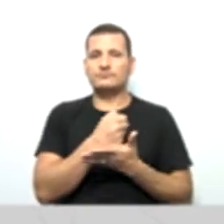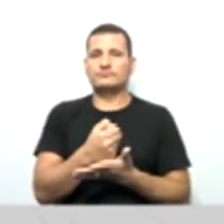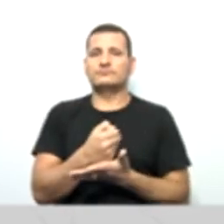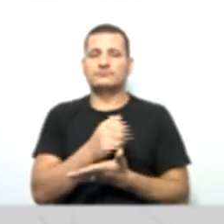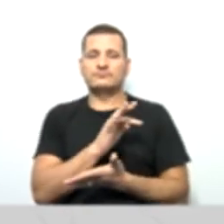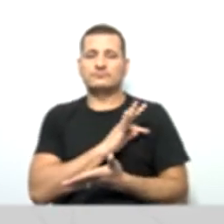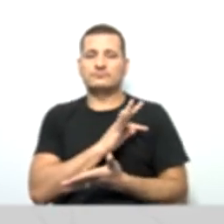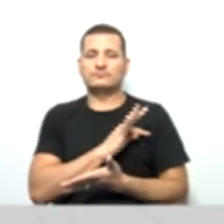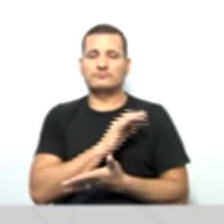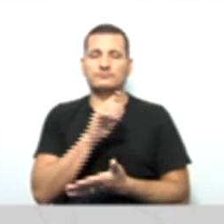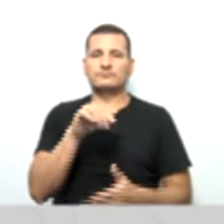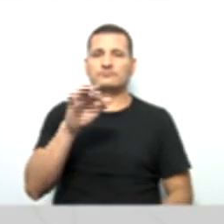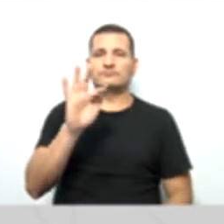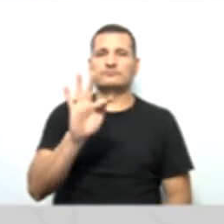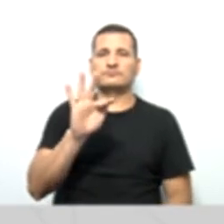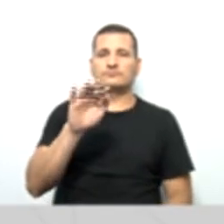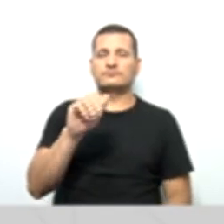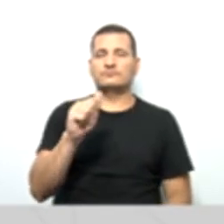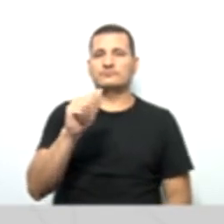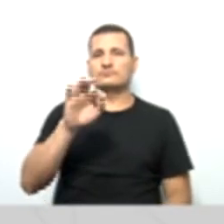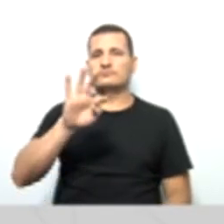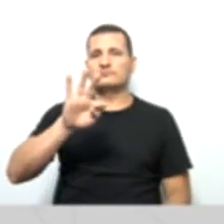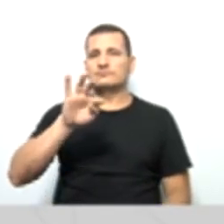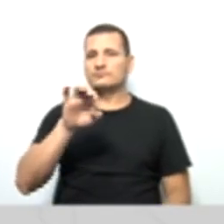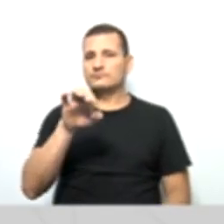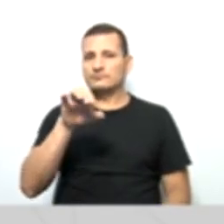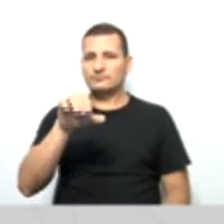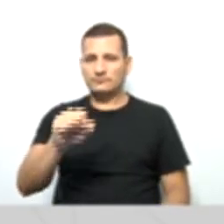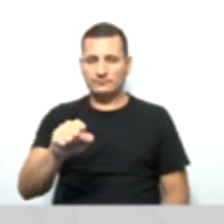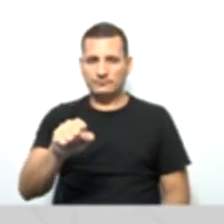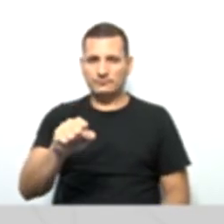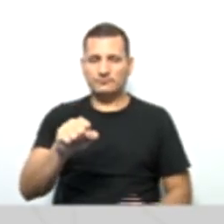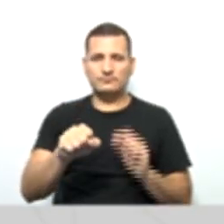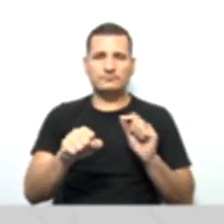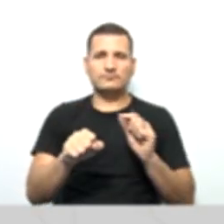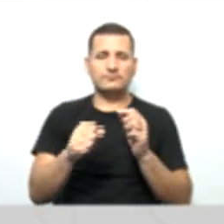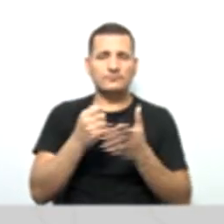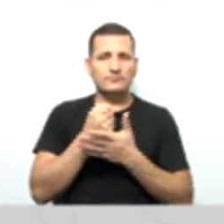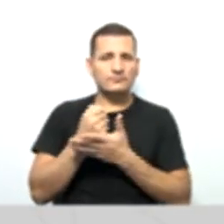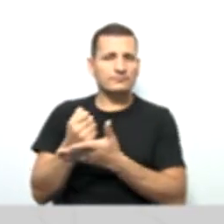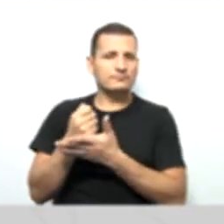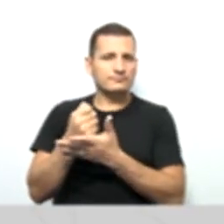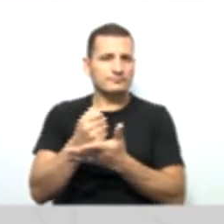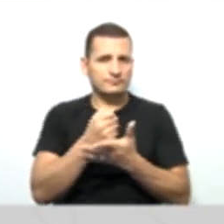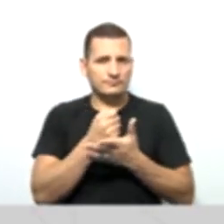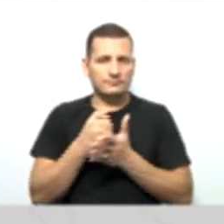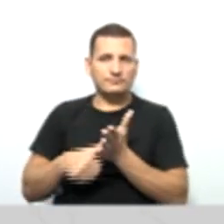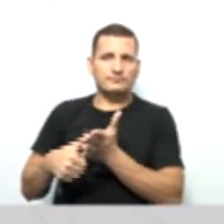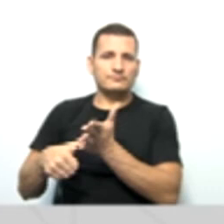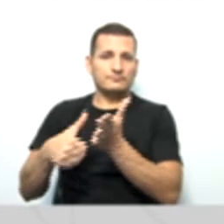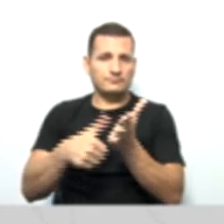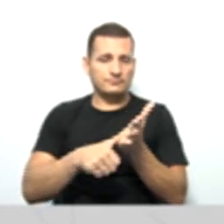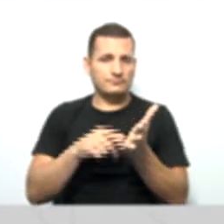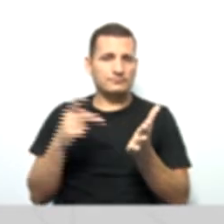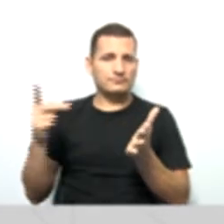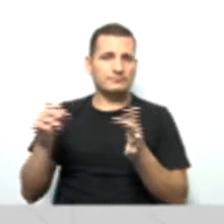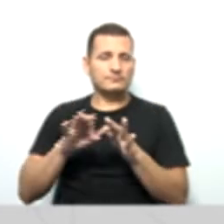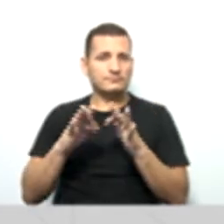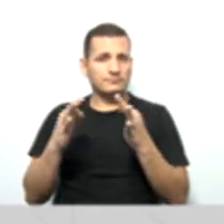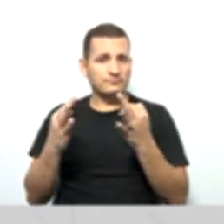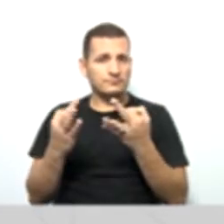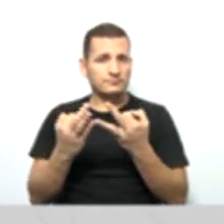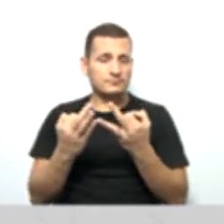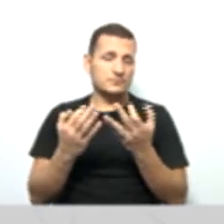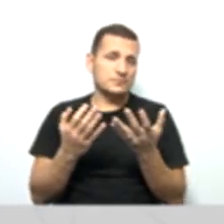que se destina à prestação de assistência aos associados, seus familiares e quando previsto nos